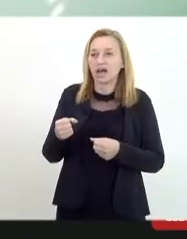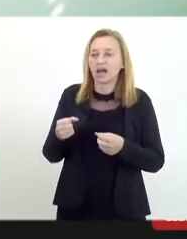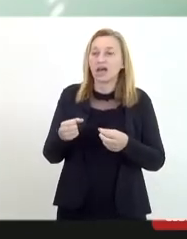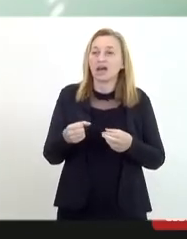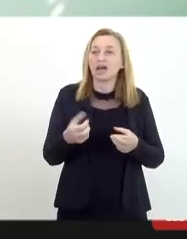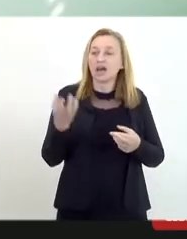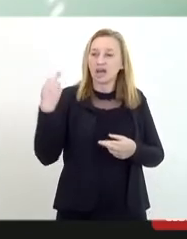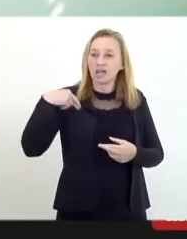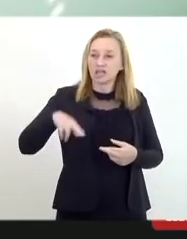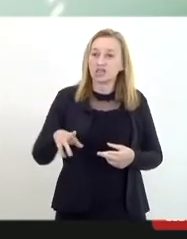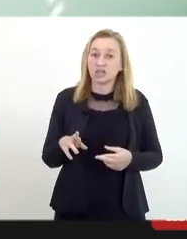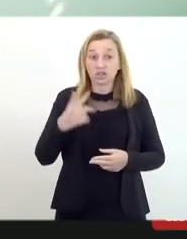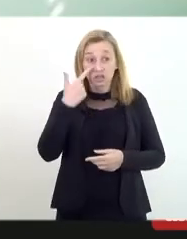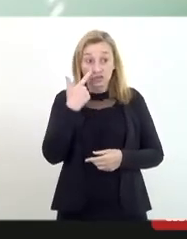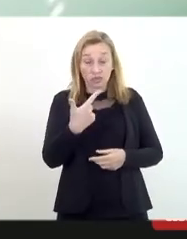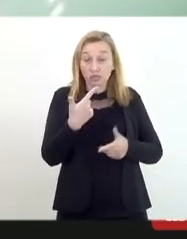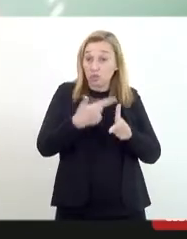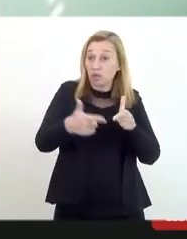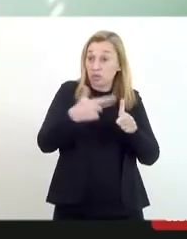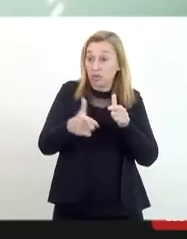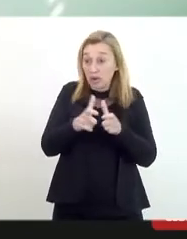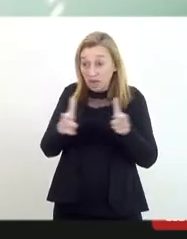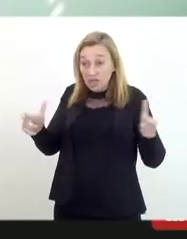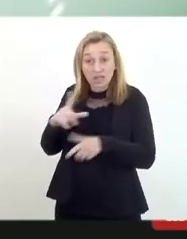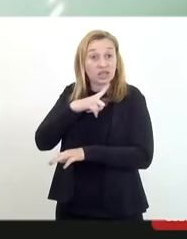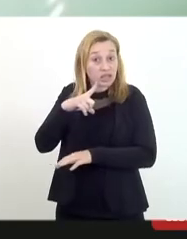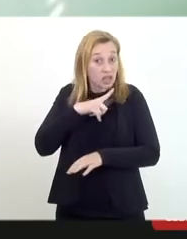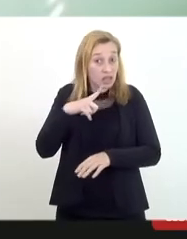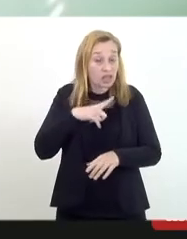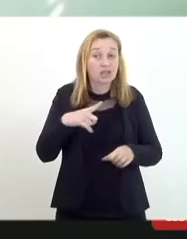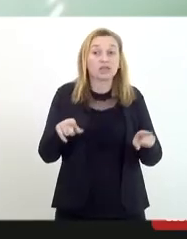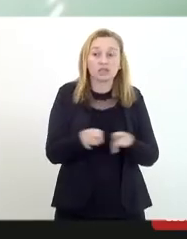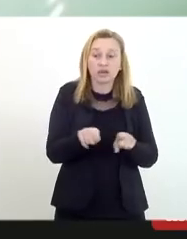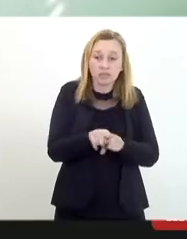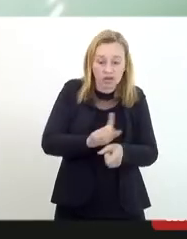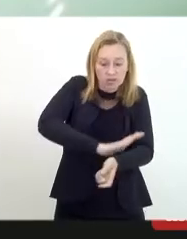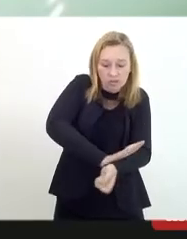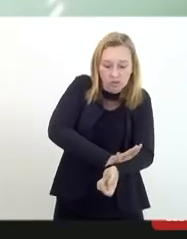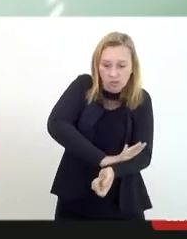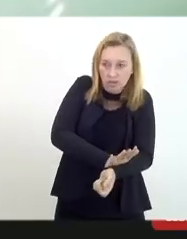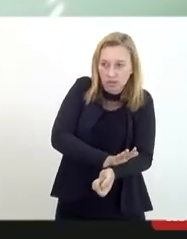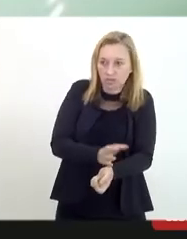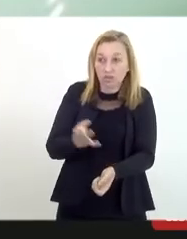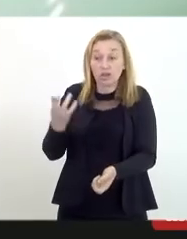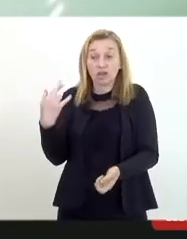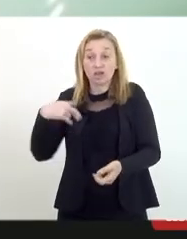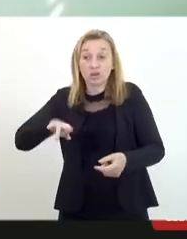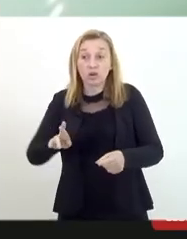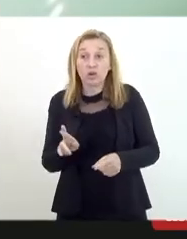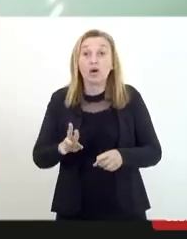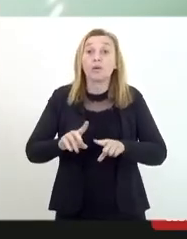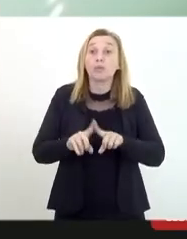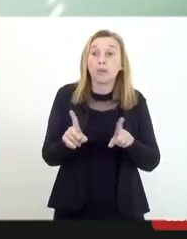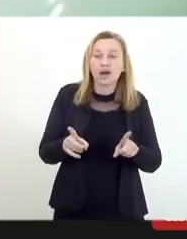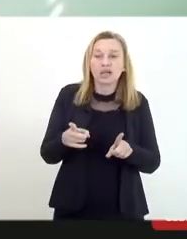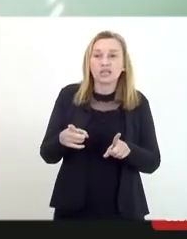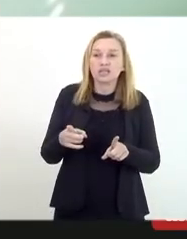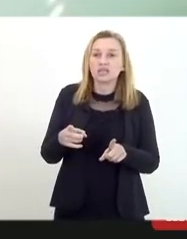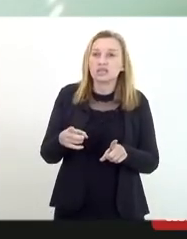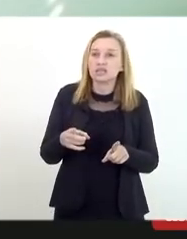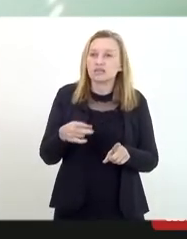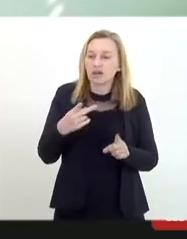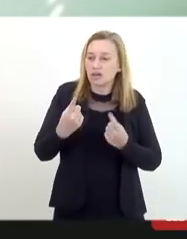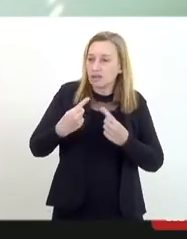enfrentamos. e nos deparamos também com a questão do racismo religioso, mas acho que dar destaque que essa